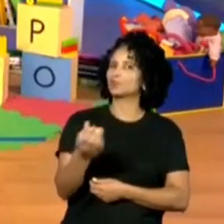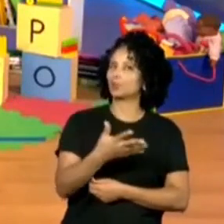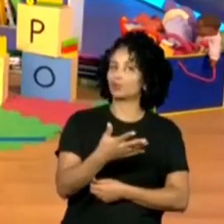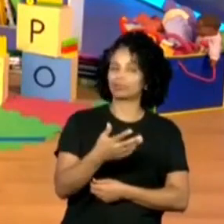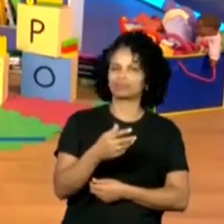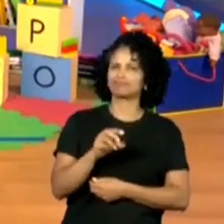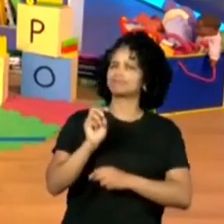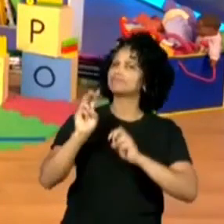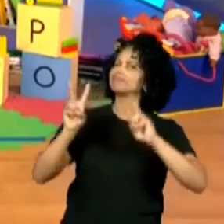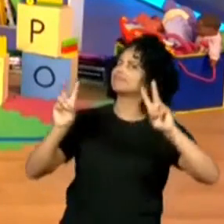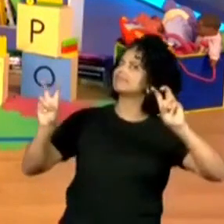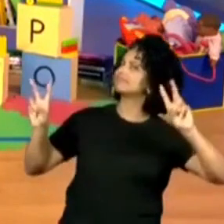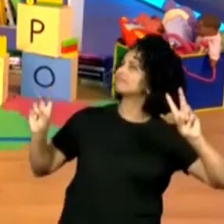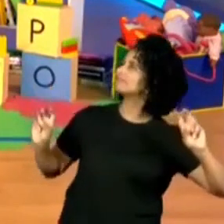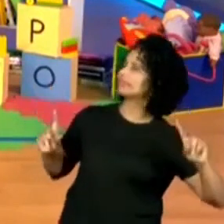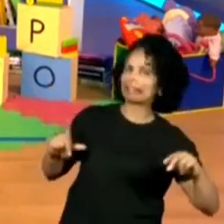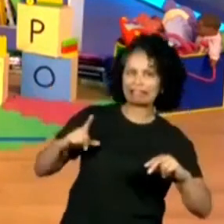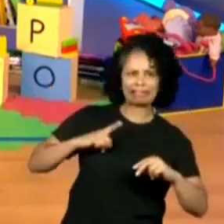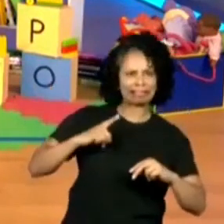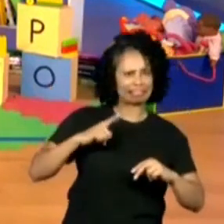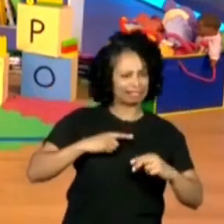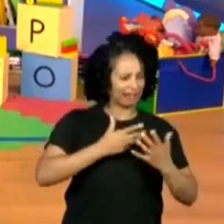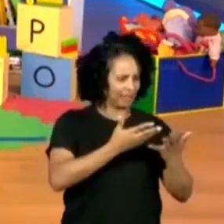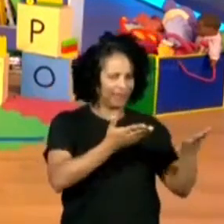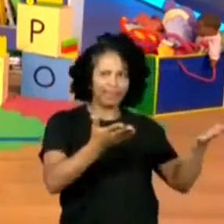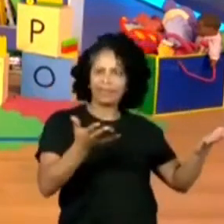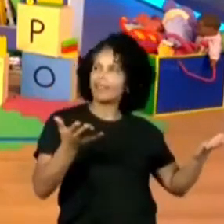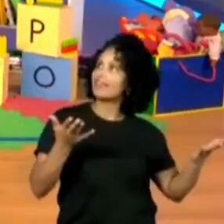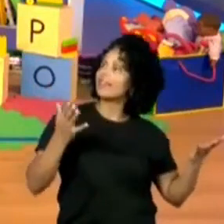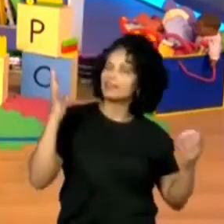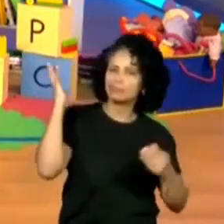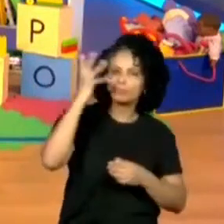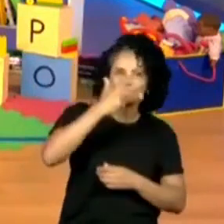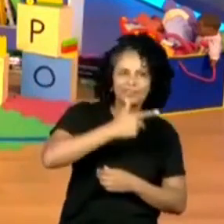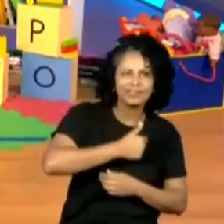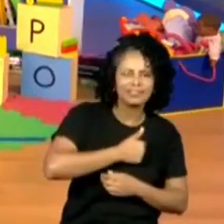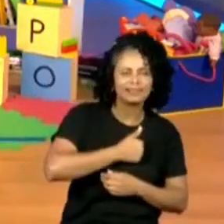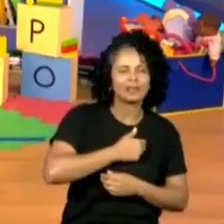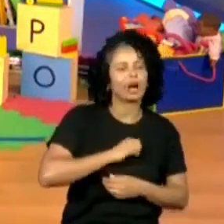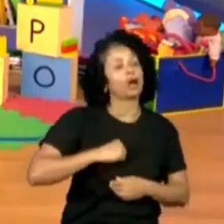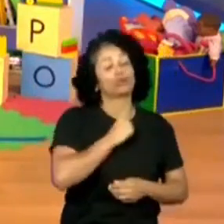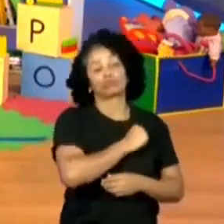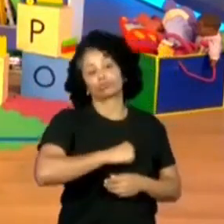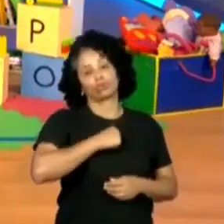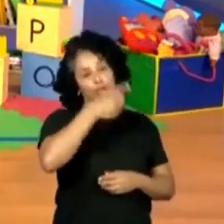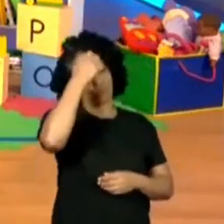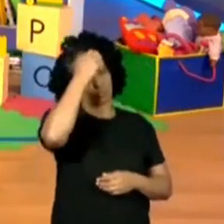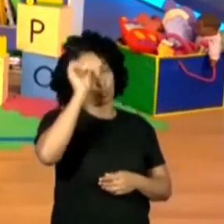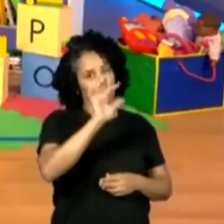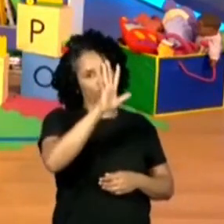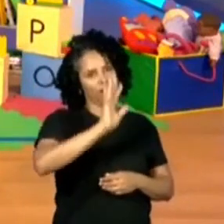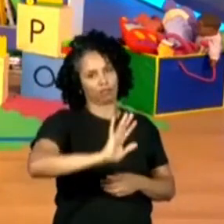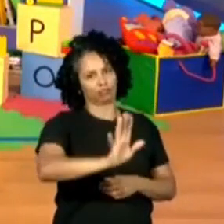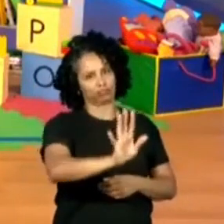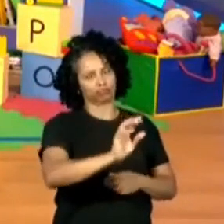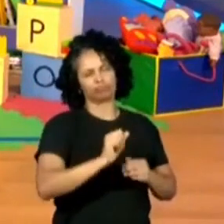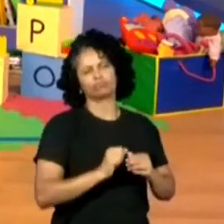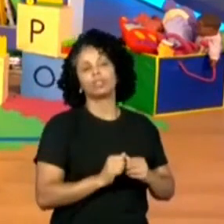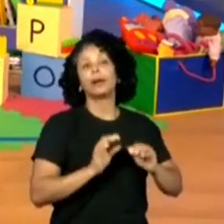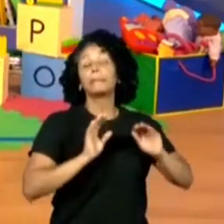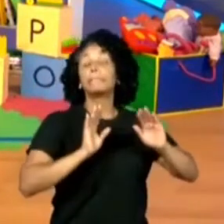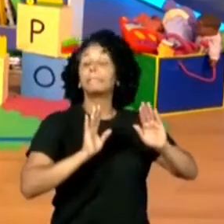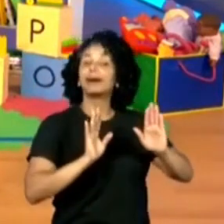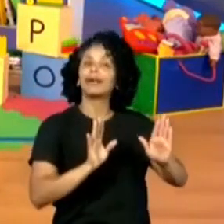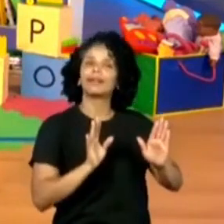redor. É verdade. Olha só, que coisa linda. Eu não estava com saudade de Douráculo, não. Mas, eu vou dar o